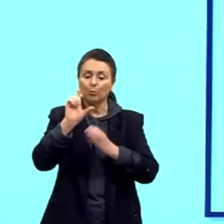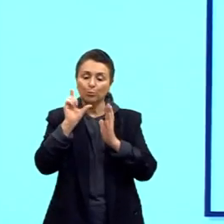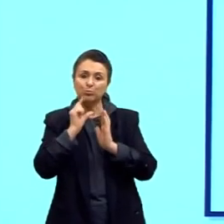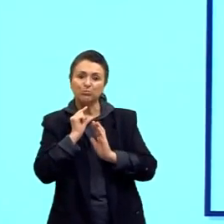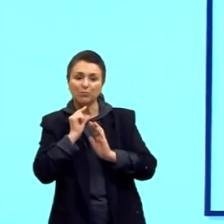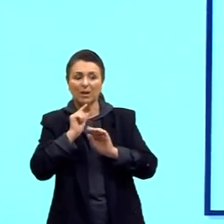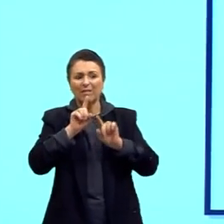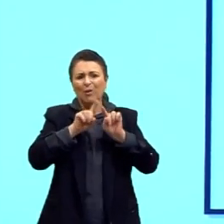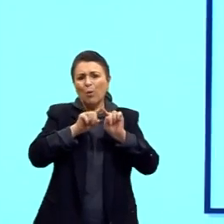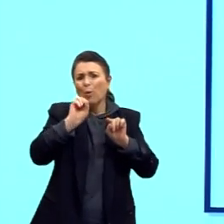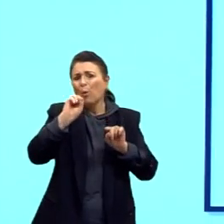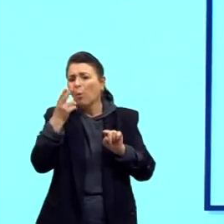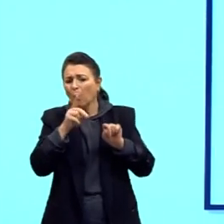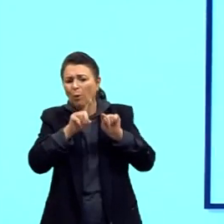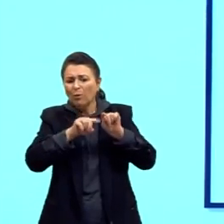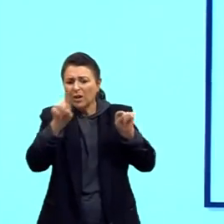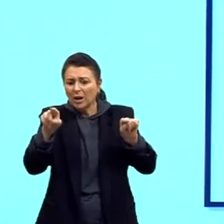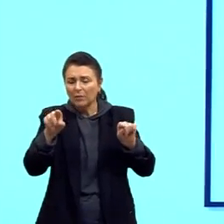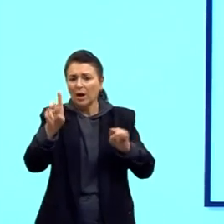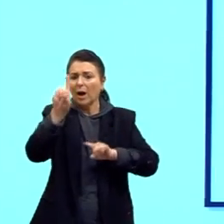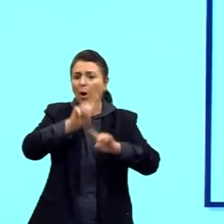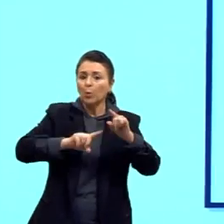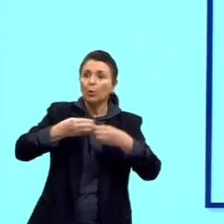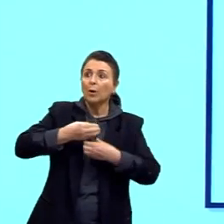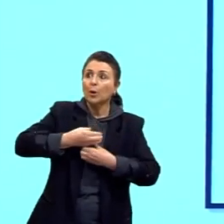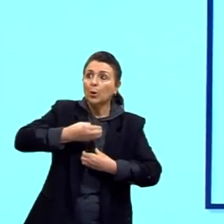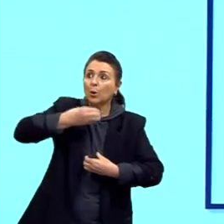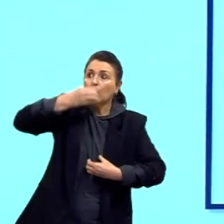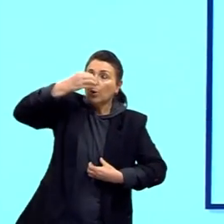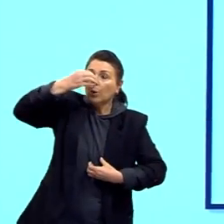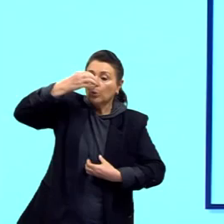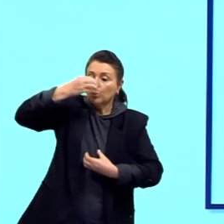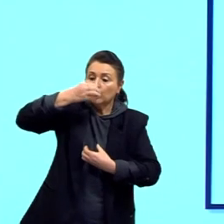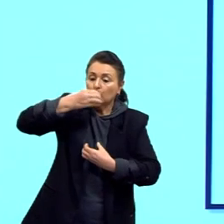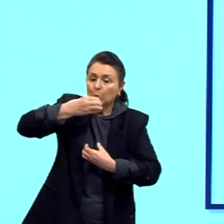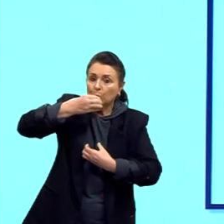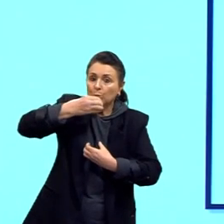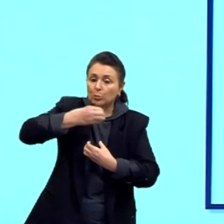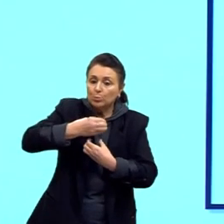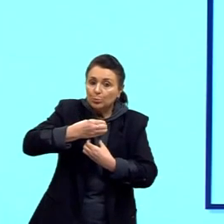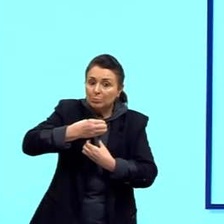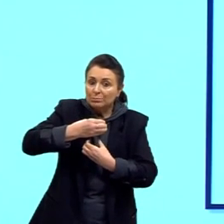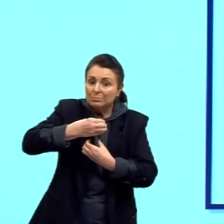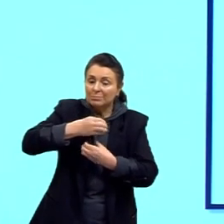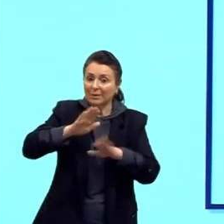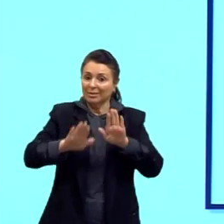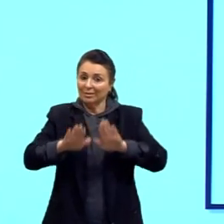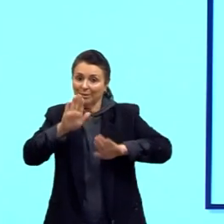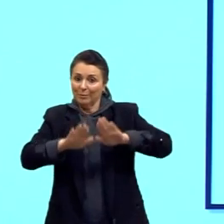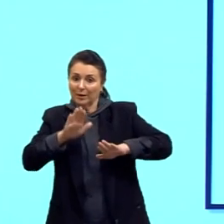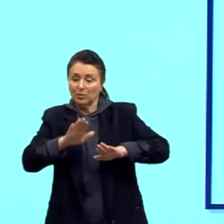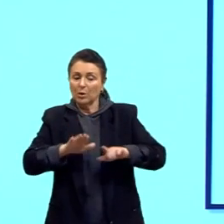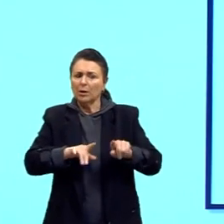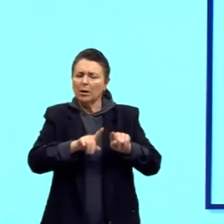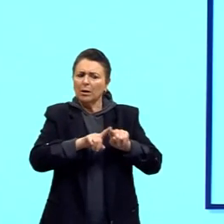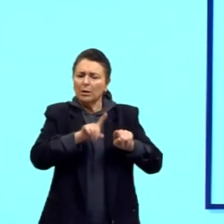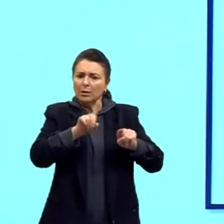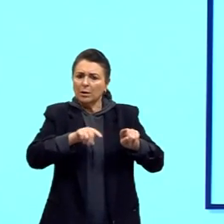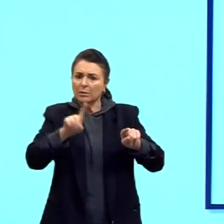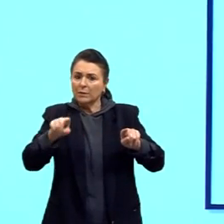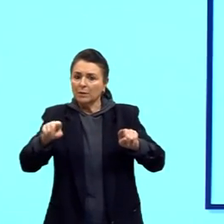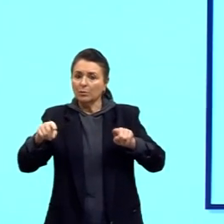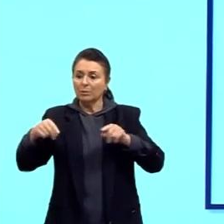variáveis. Umas de pescoço longo, médios, curtos, mais curtinhos. E essas variações eram